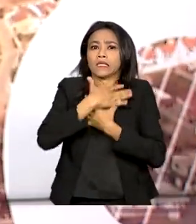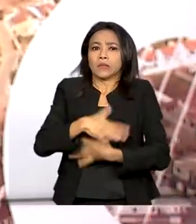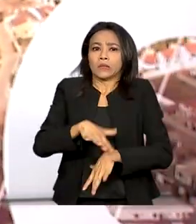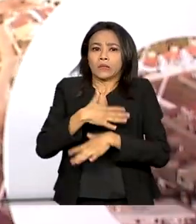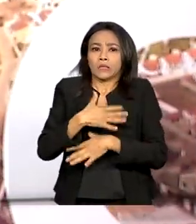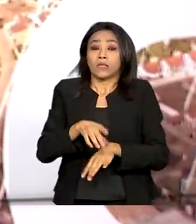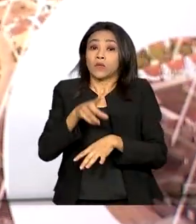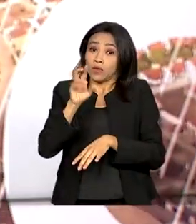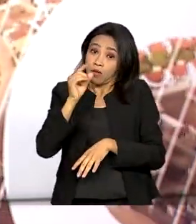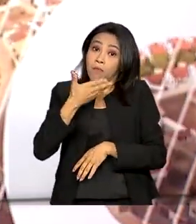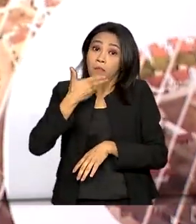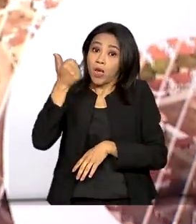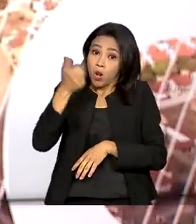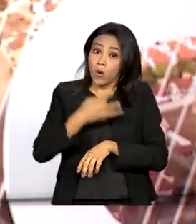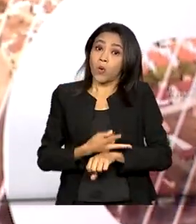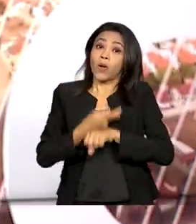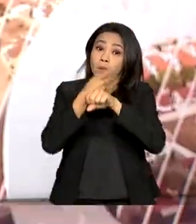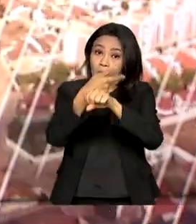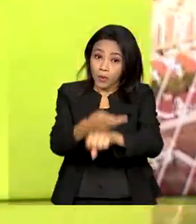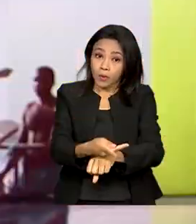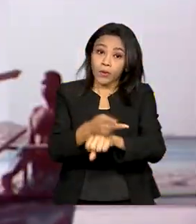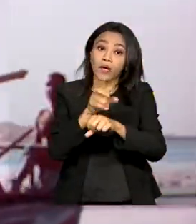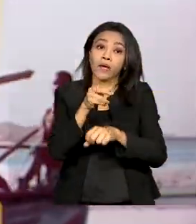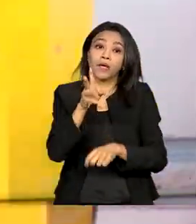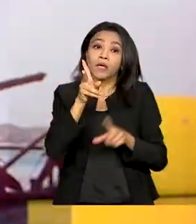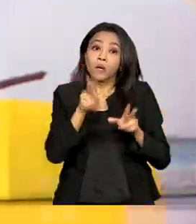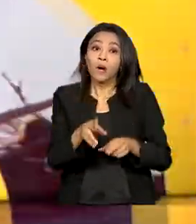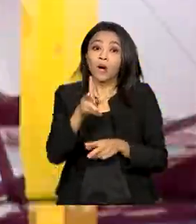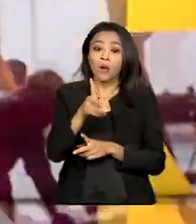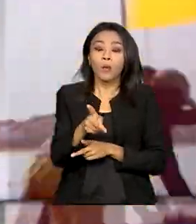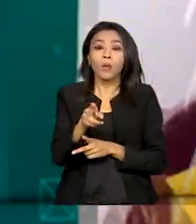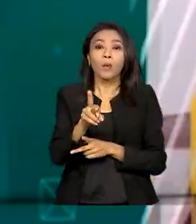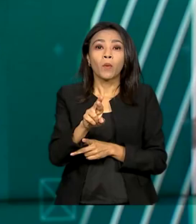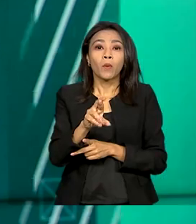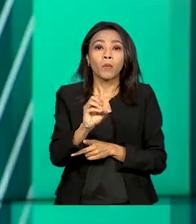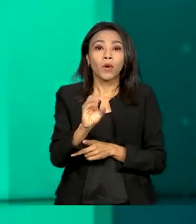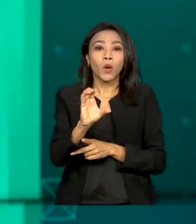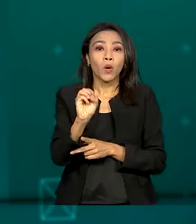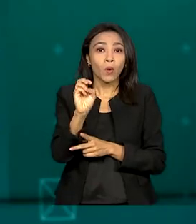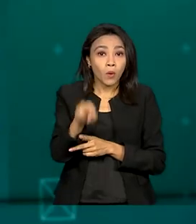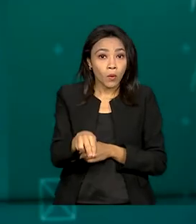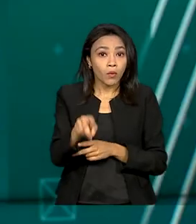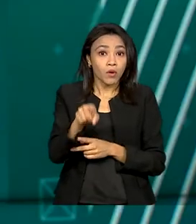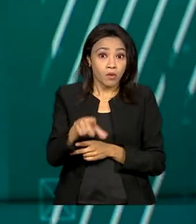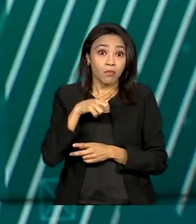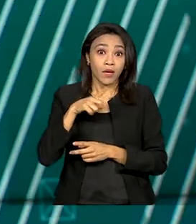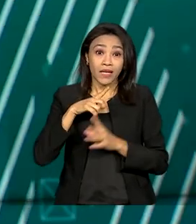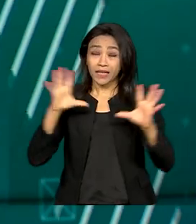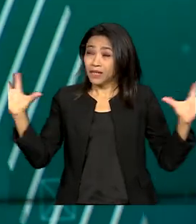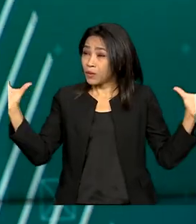buscar os órgãos de defesa do consumidor, como o Procon, para ter uma solução que reúna todos os credores.